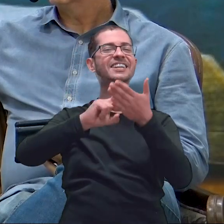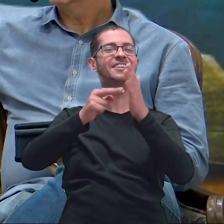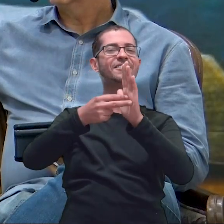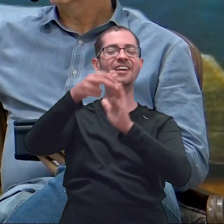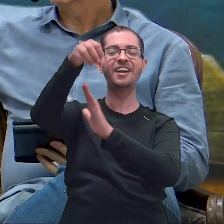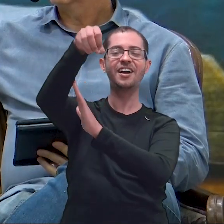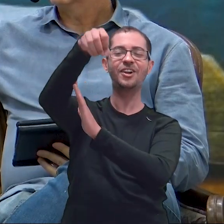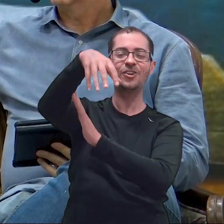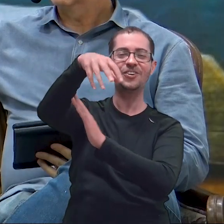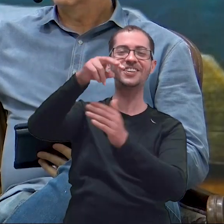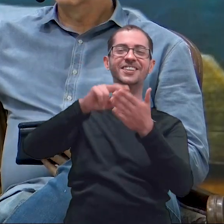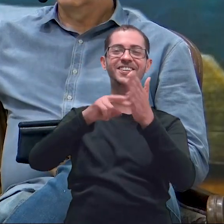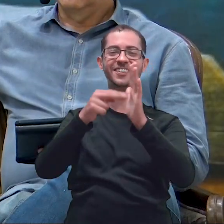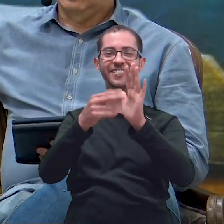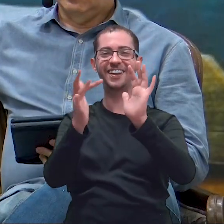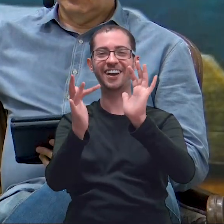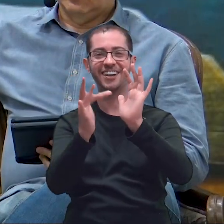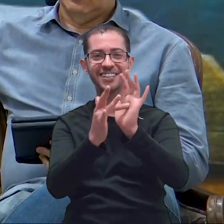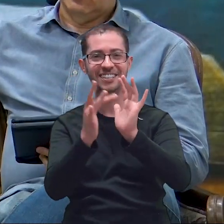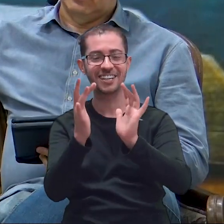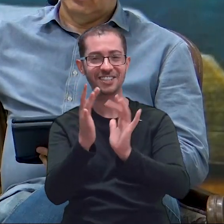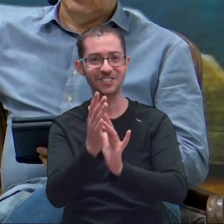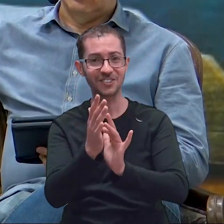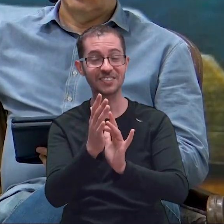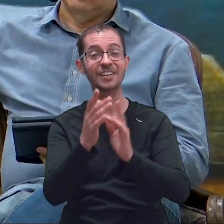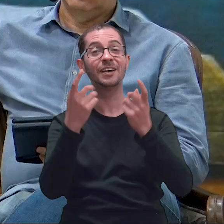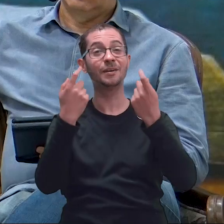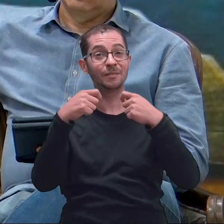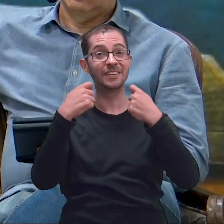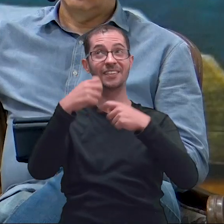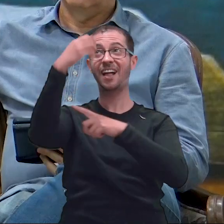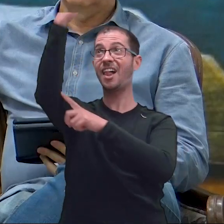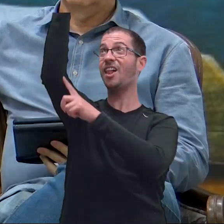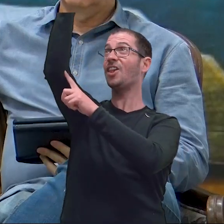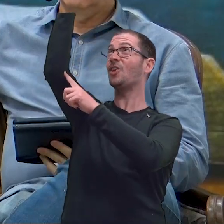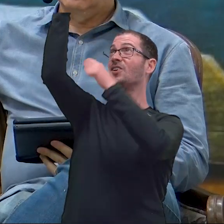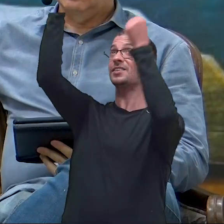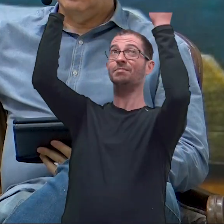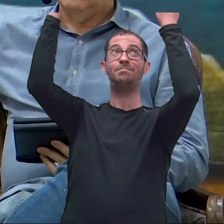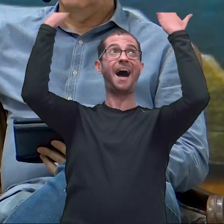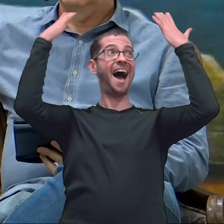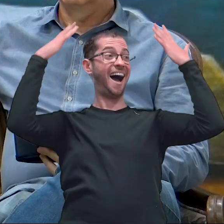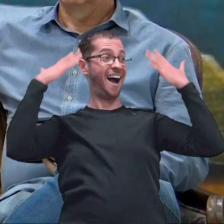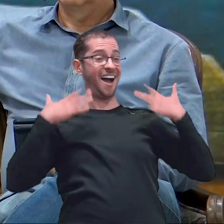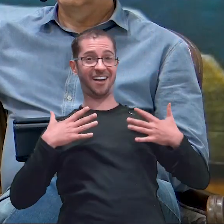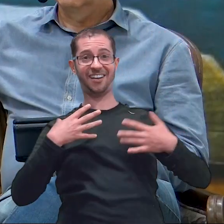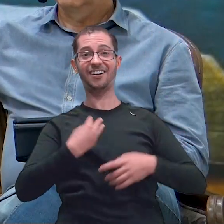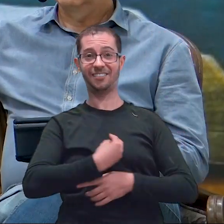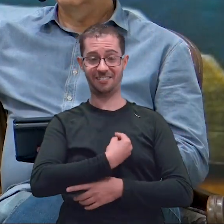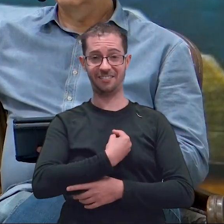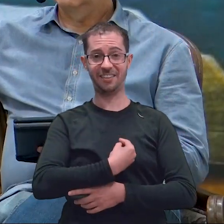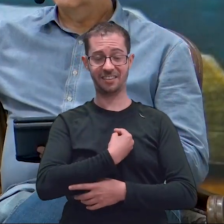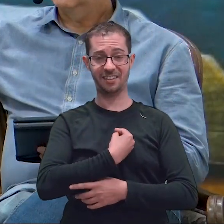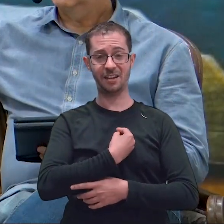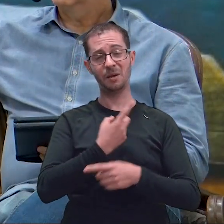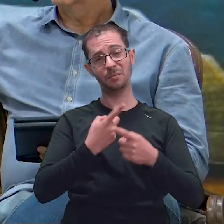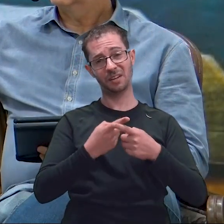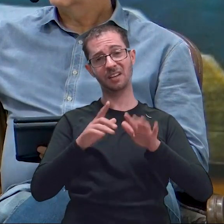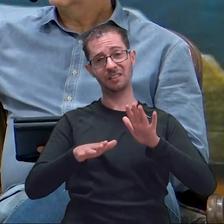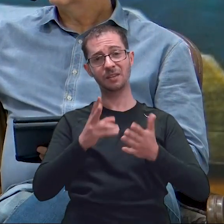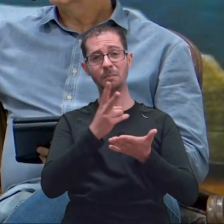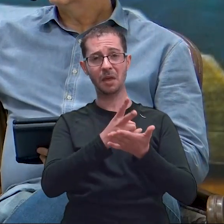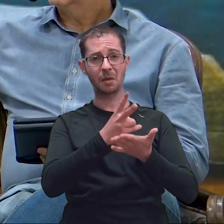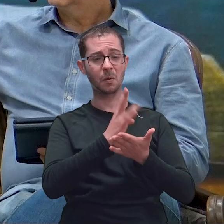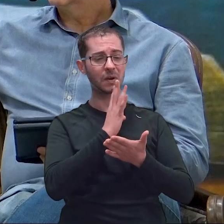tivermos a luz de Cristo, se nós tivermos a iluminação do Espírito Santo em nossas vidas, mesmo conhecendo